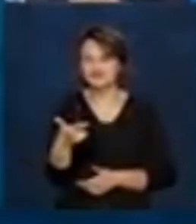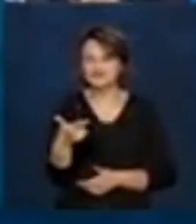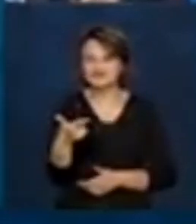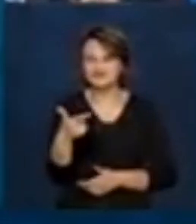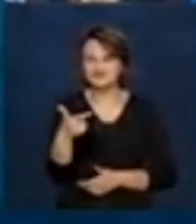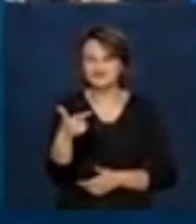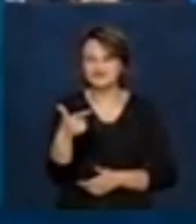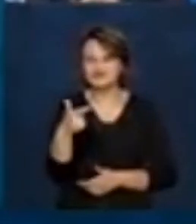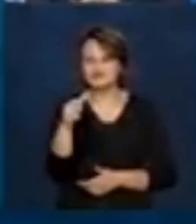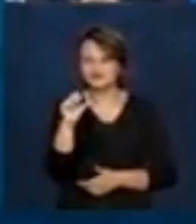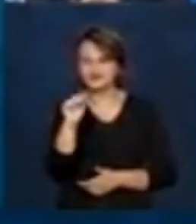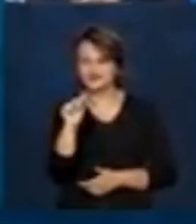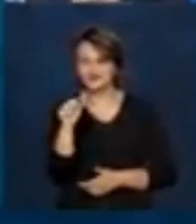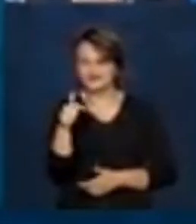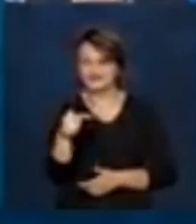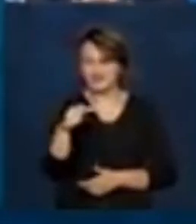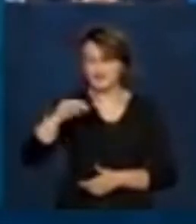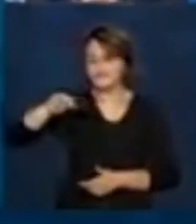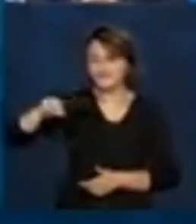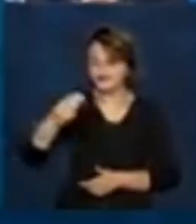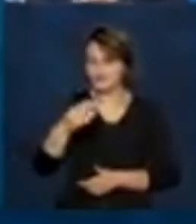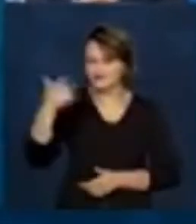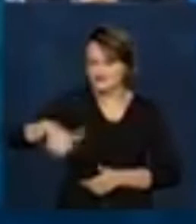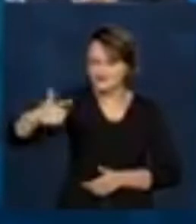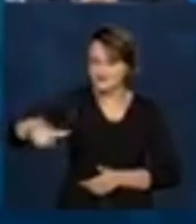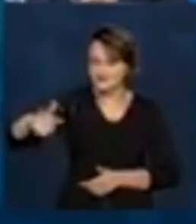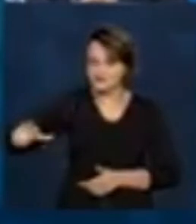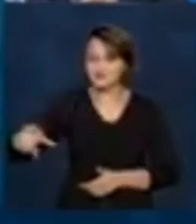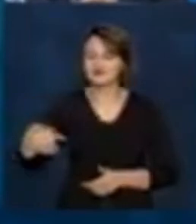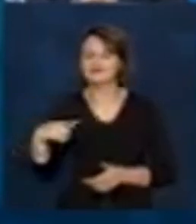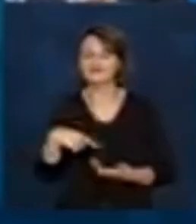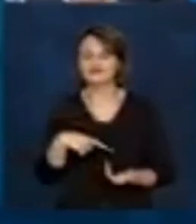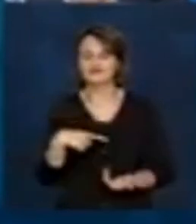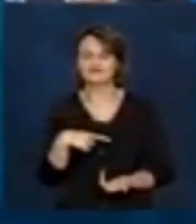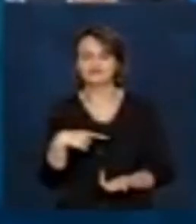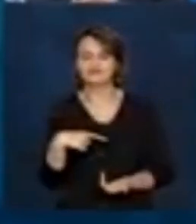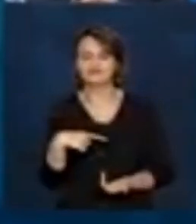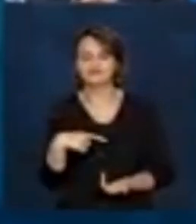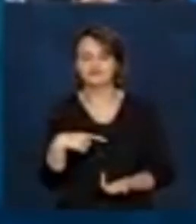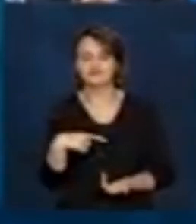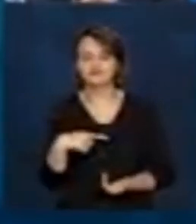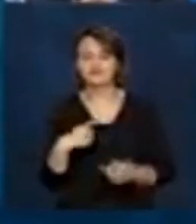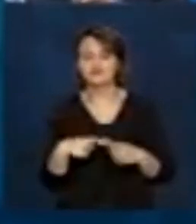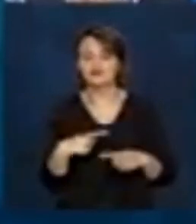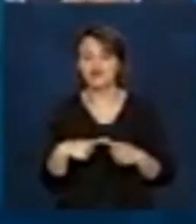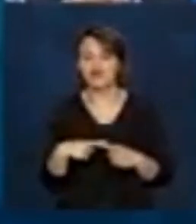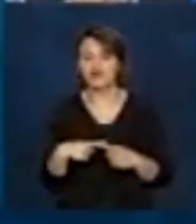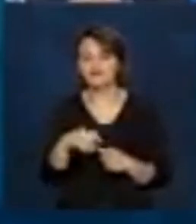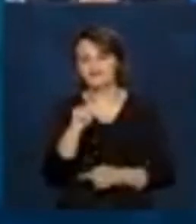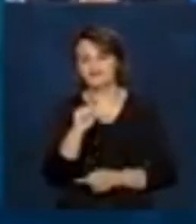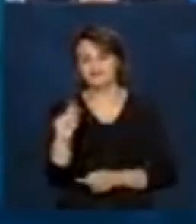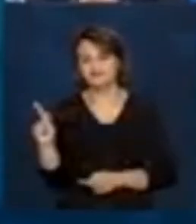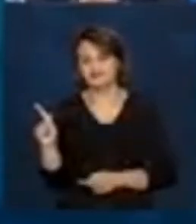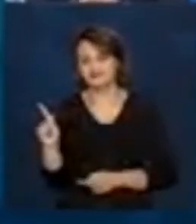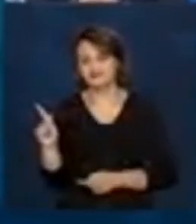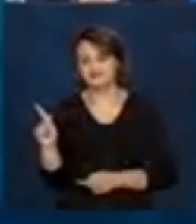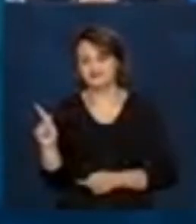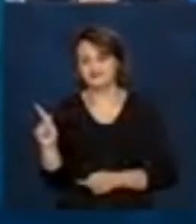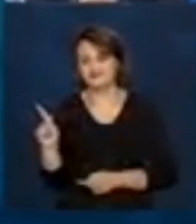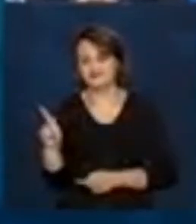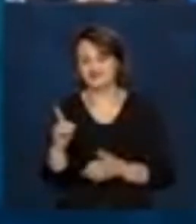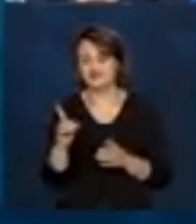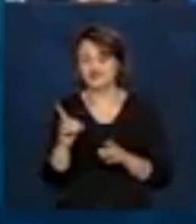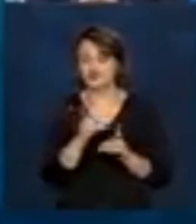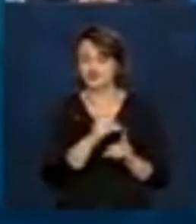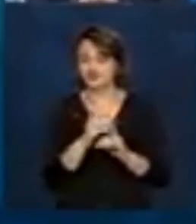mais de 287 milhões de operações com o Caixa Tem, de uma maneira digital,